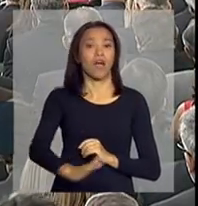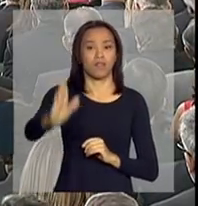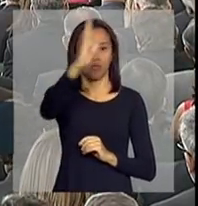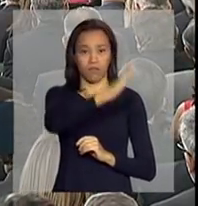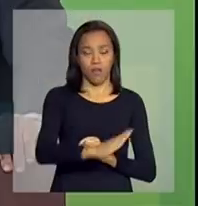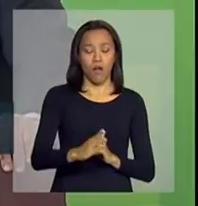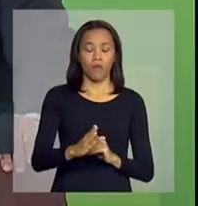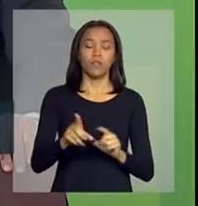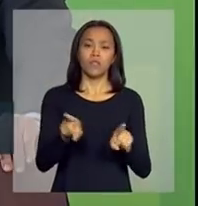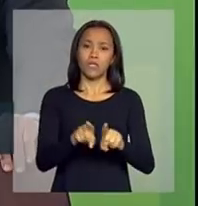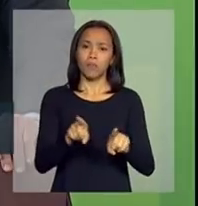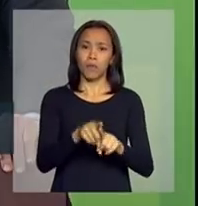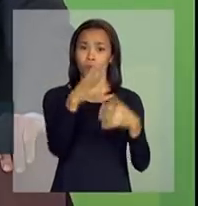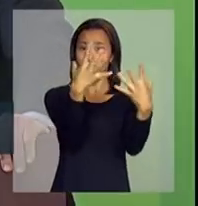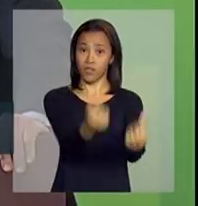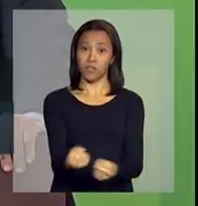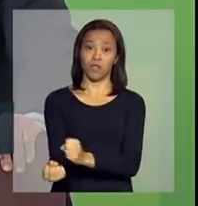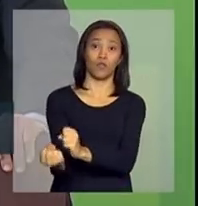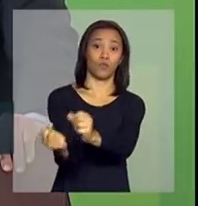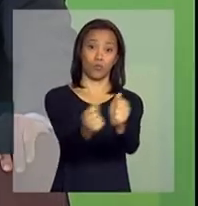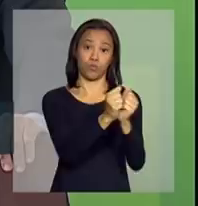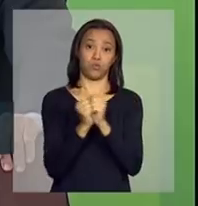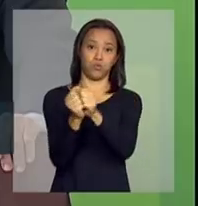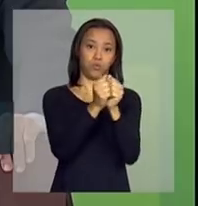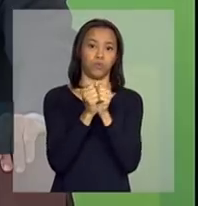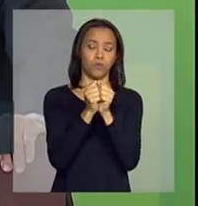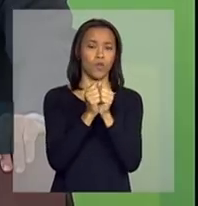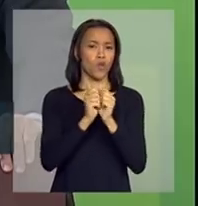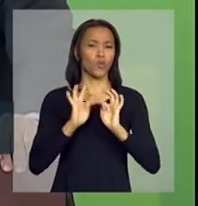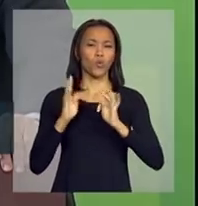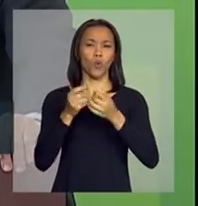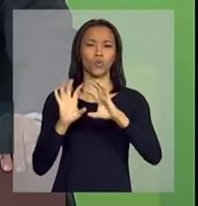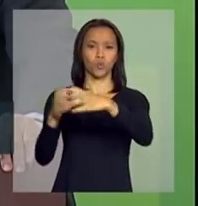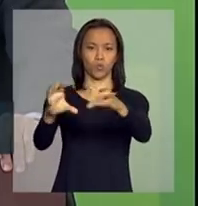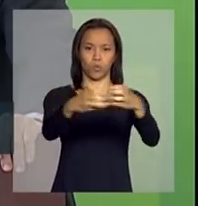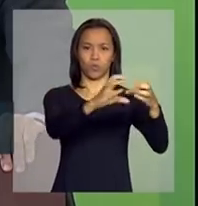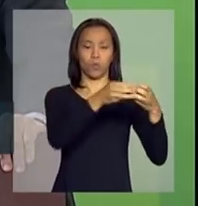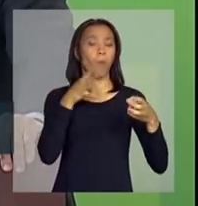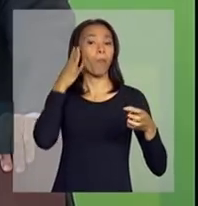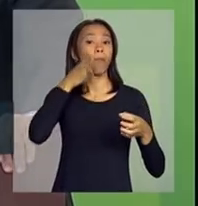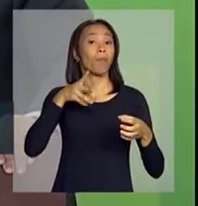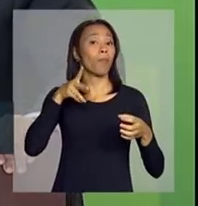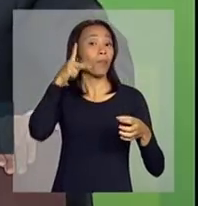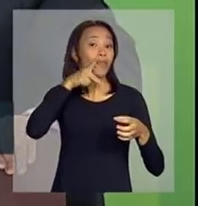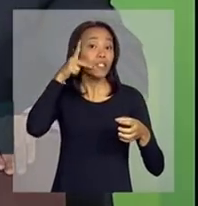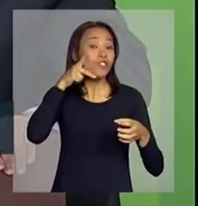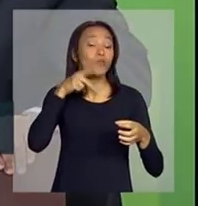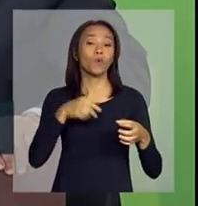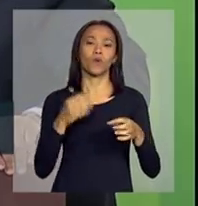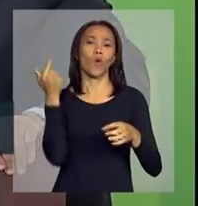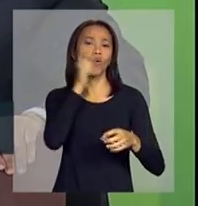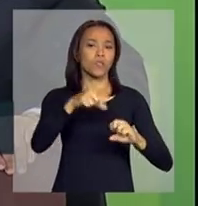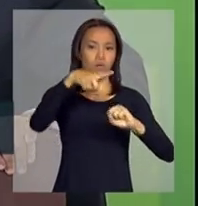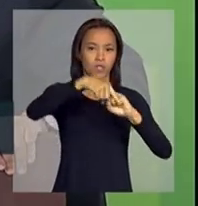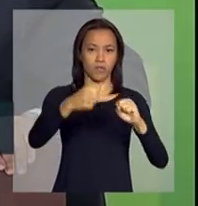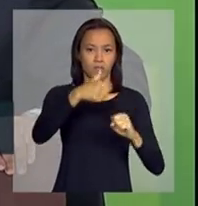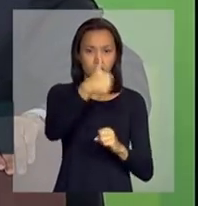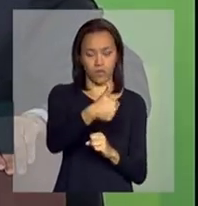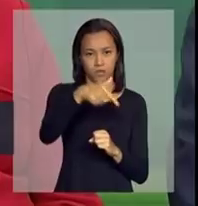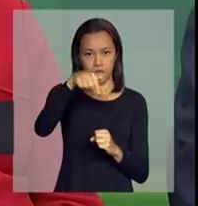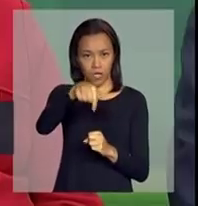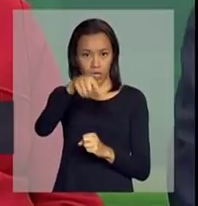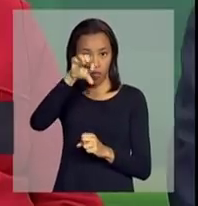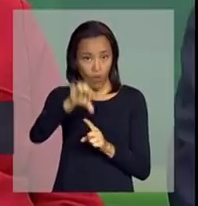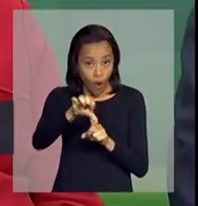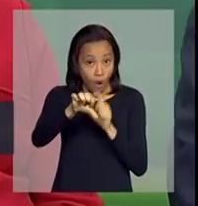unanimidade, com a aliança de todos os partidos, conseguimos o artigo 179, que determina